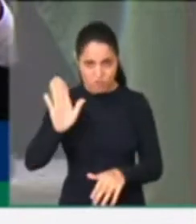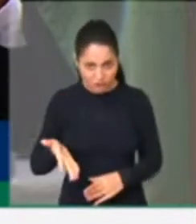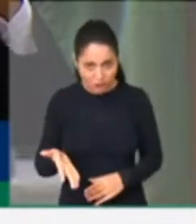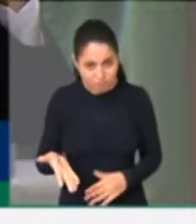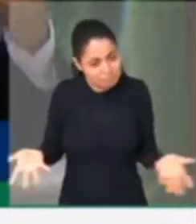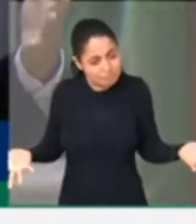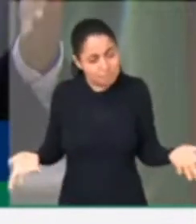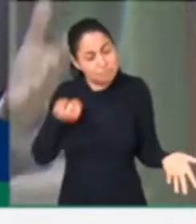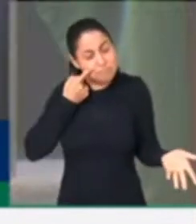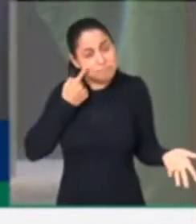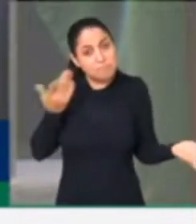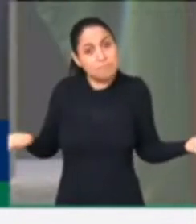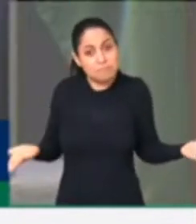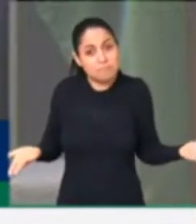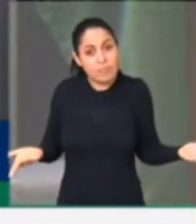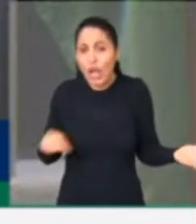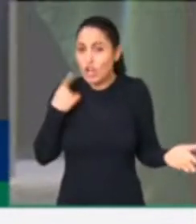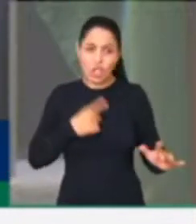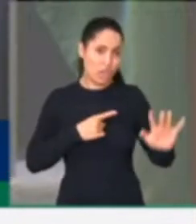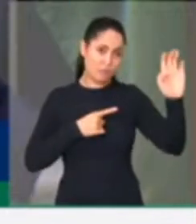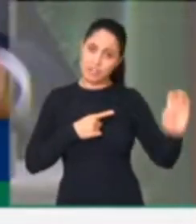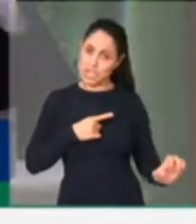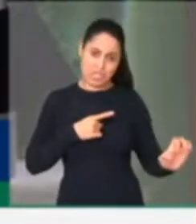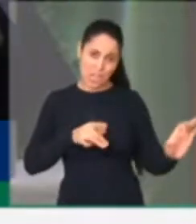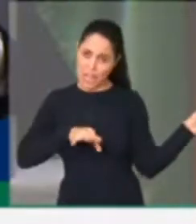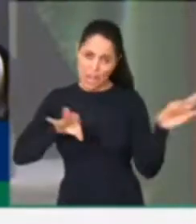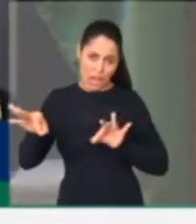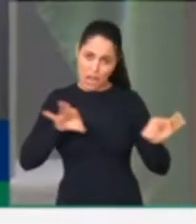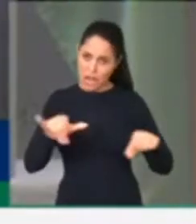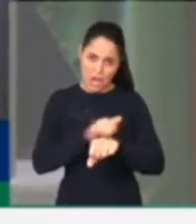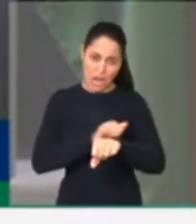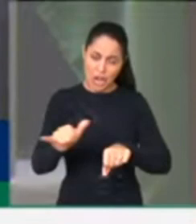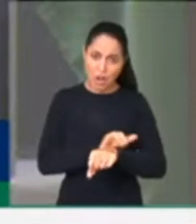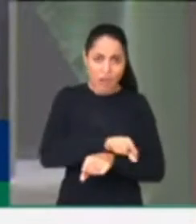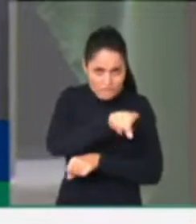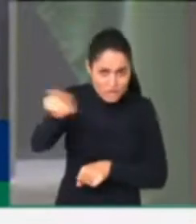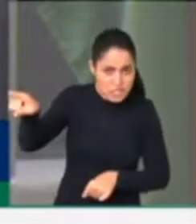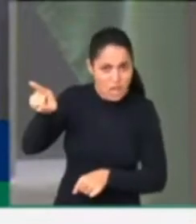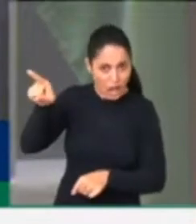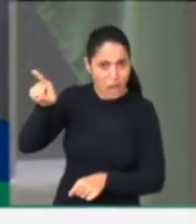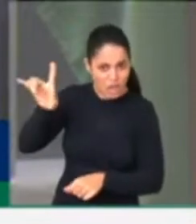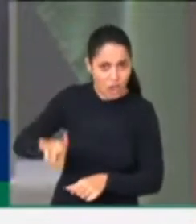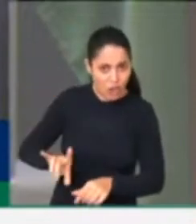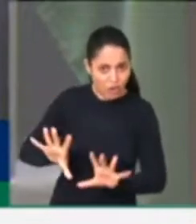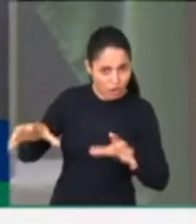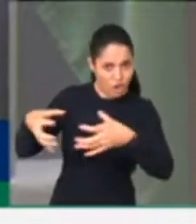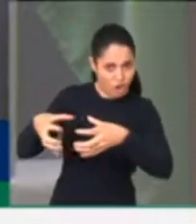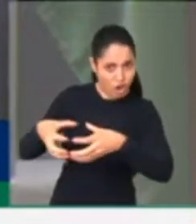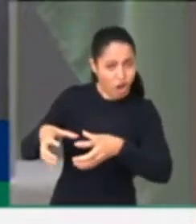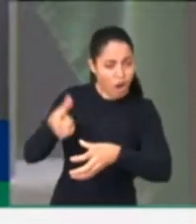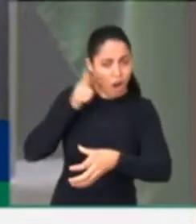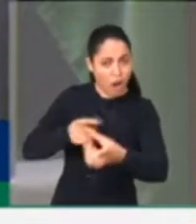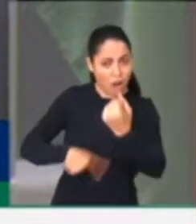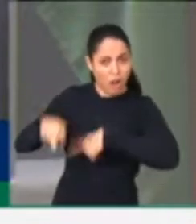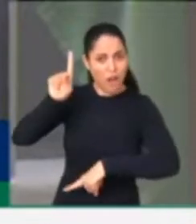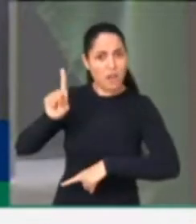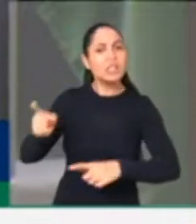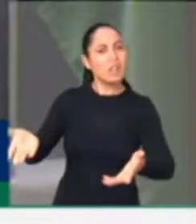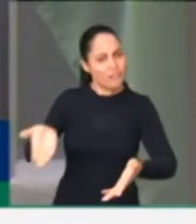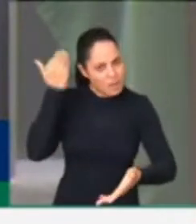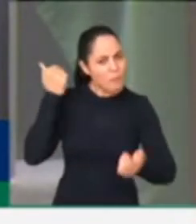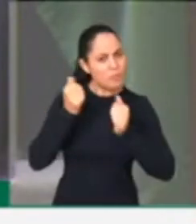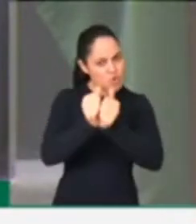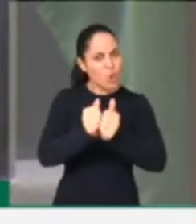e olha, nem fomos nós da esquerda que conseguimos. Eles mesmo conseguiram, que agora se garanta recursos